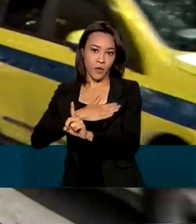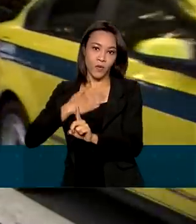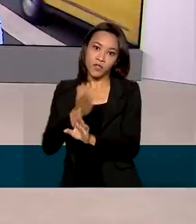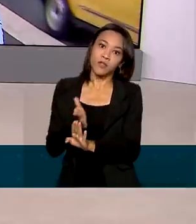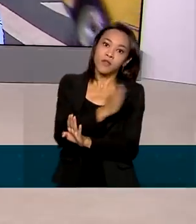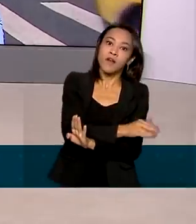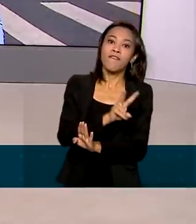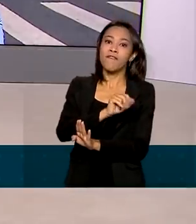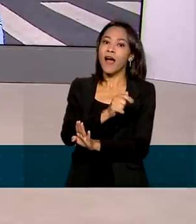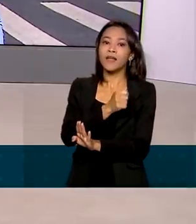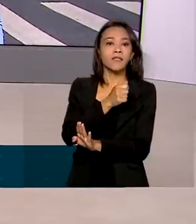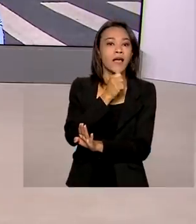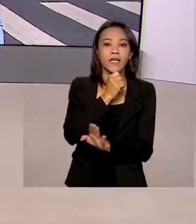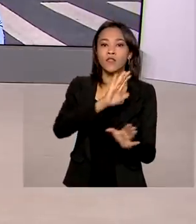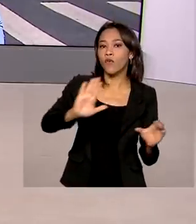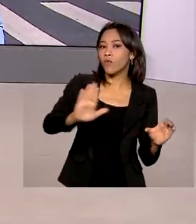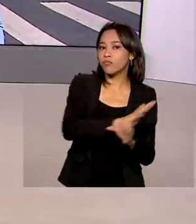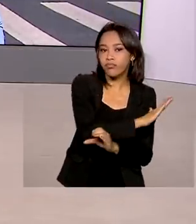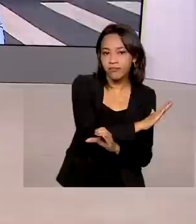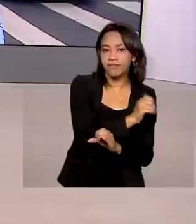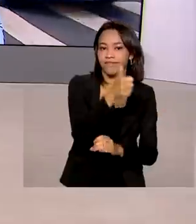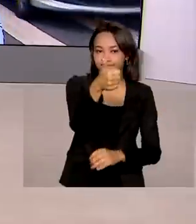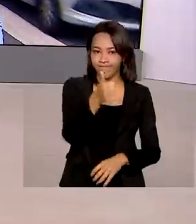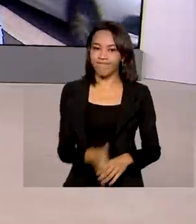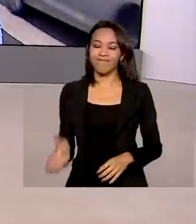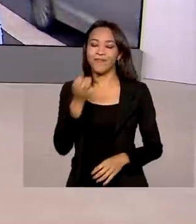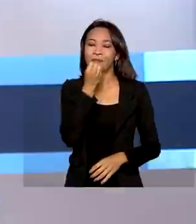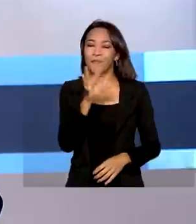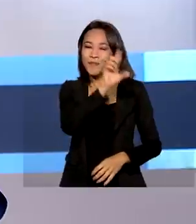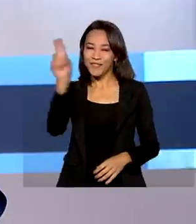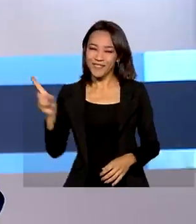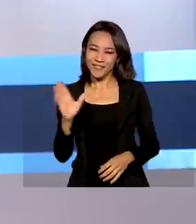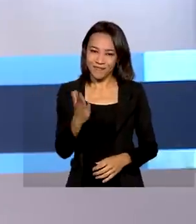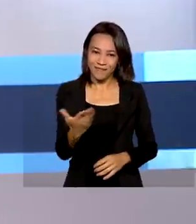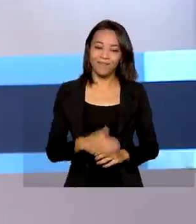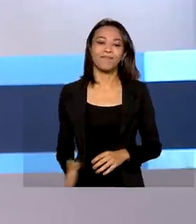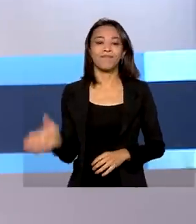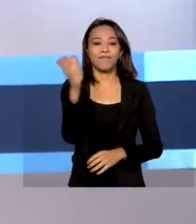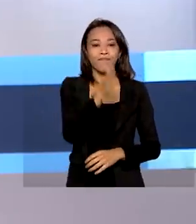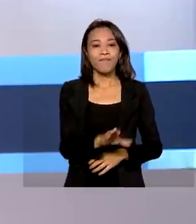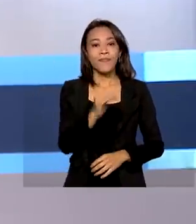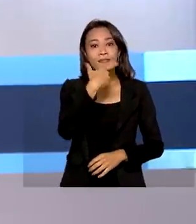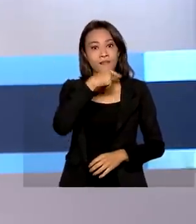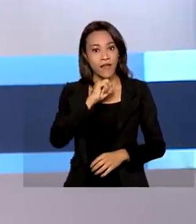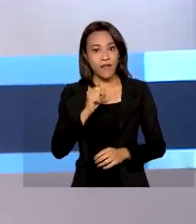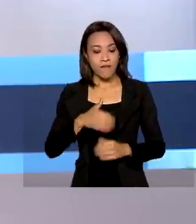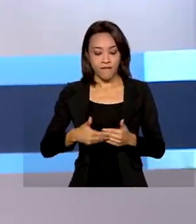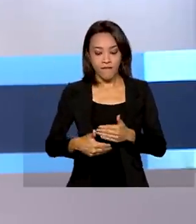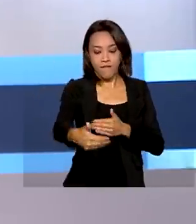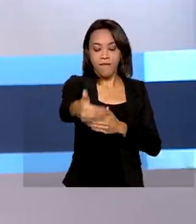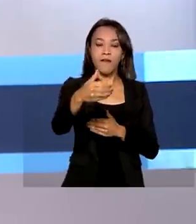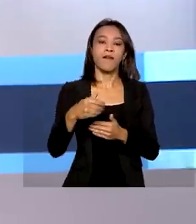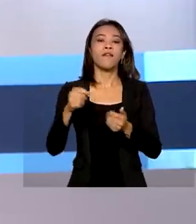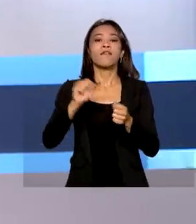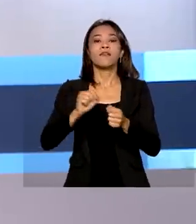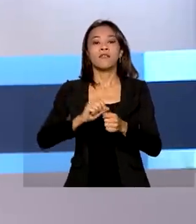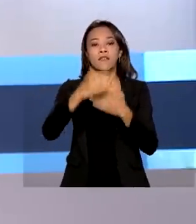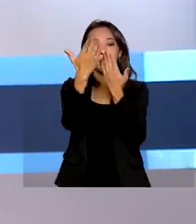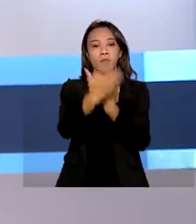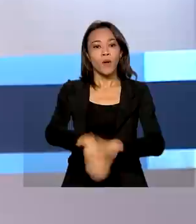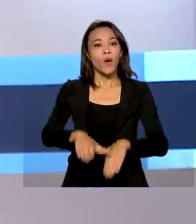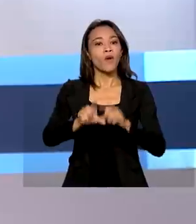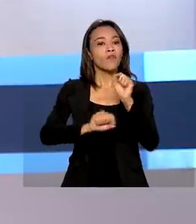Renata. Muito obrigada, Tiago, pelas suas informações. Bom dia para você. E olha, quem vai fazer o Exame Nacional para Certificação de